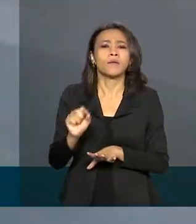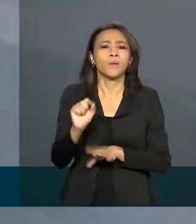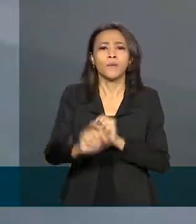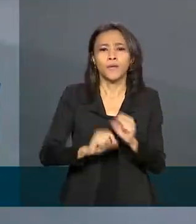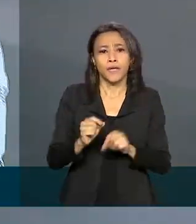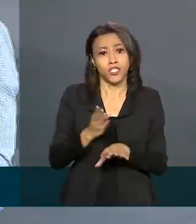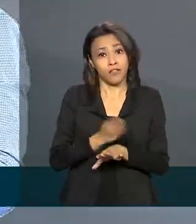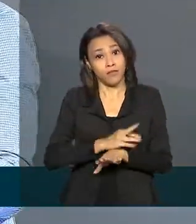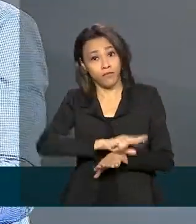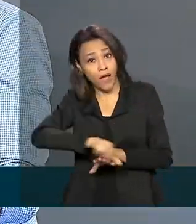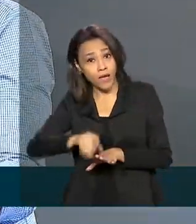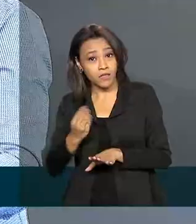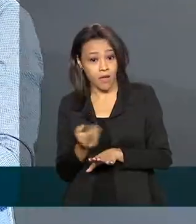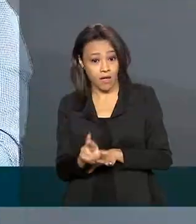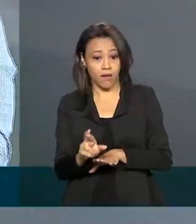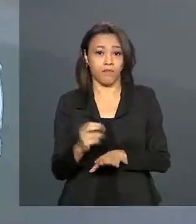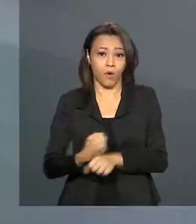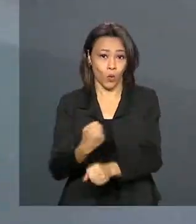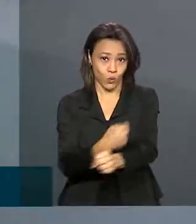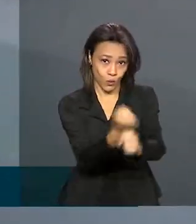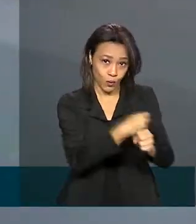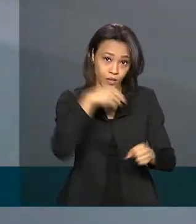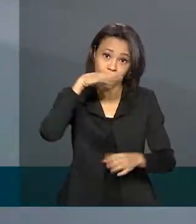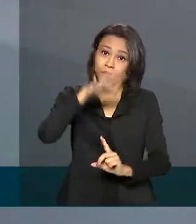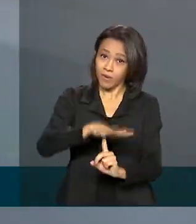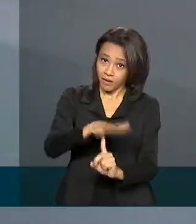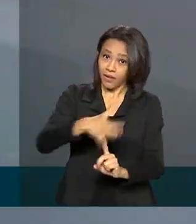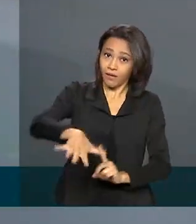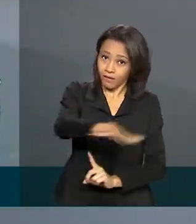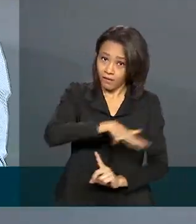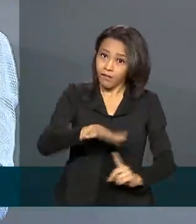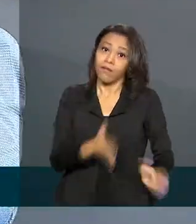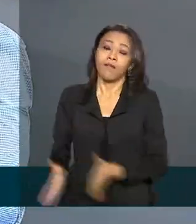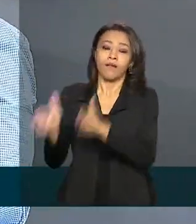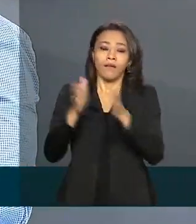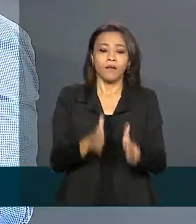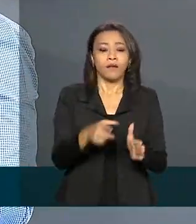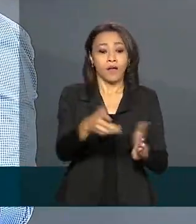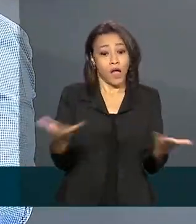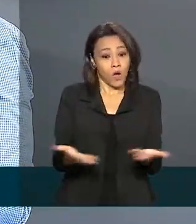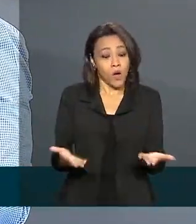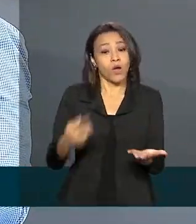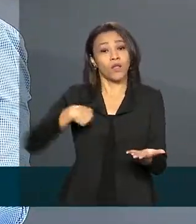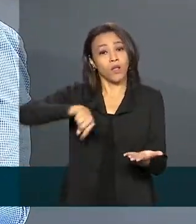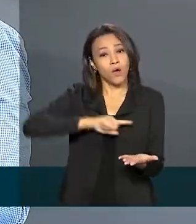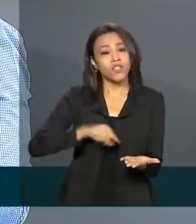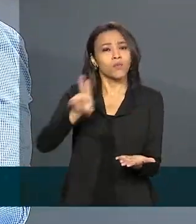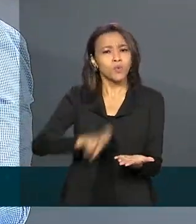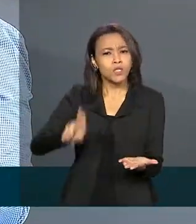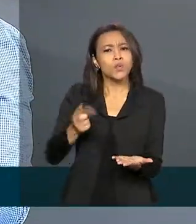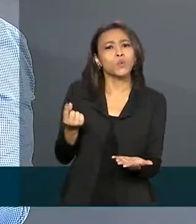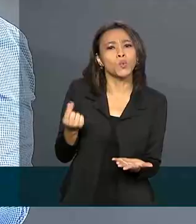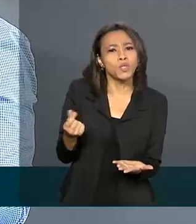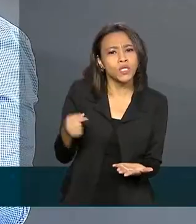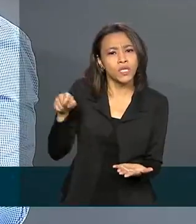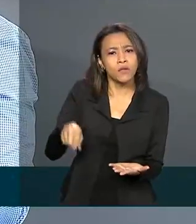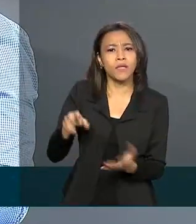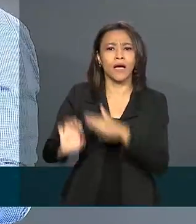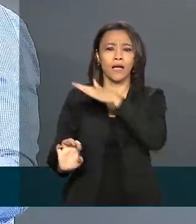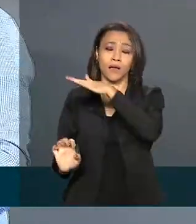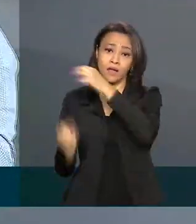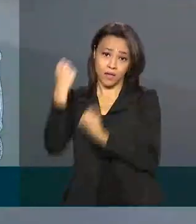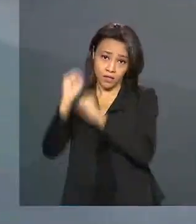Paraná. Finalmente, estamos utilizando os recursos de Itaipu em ações que são extremamente